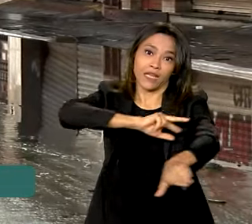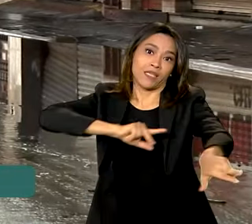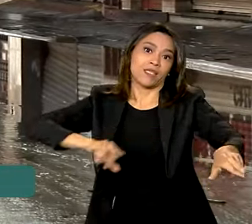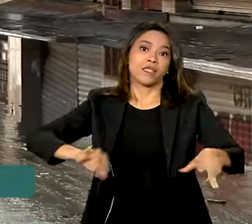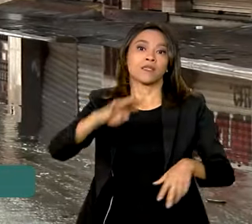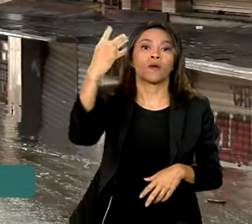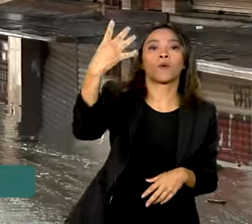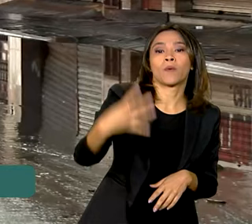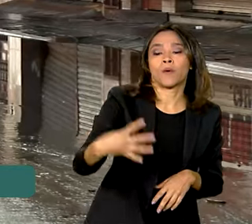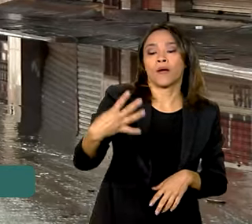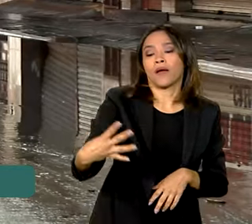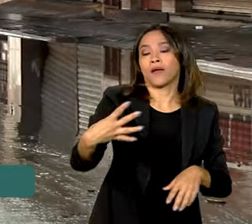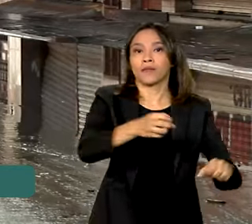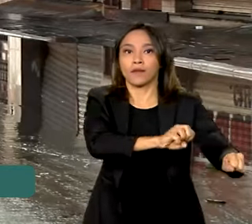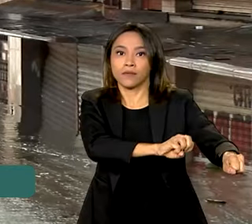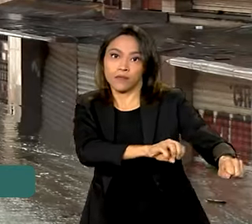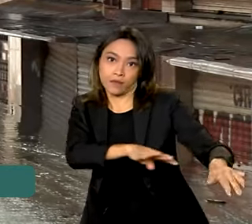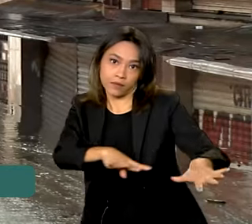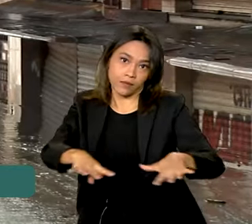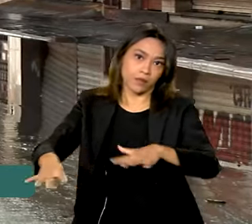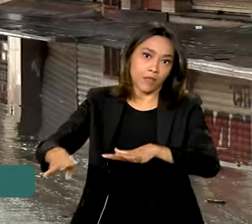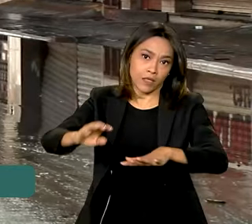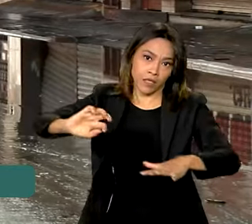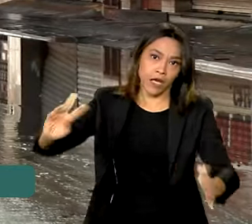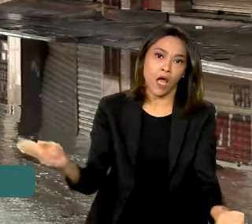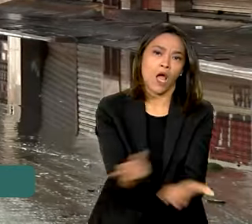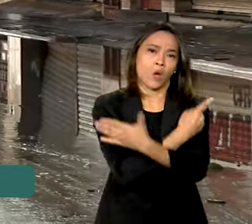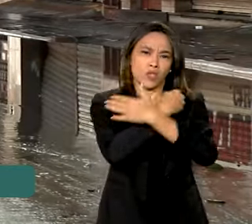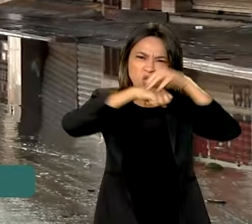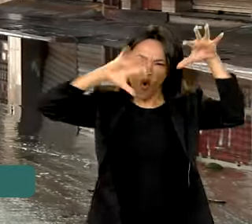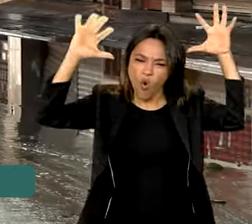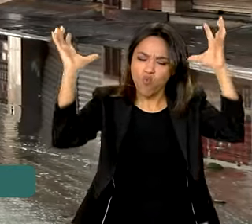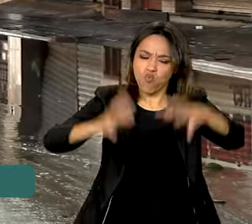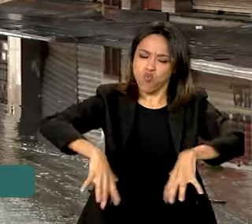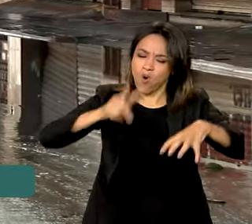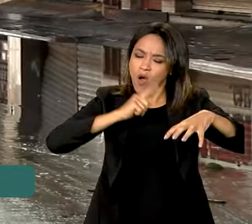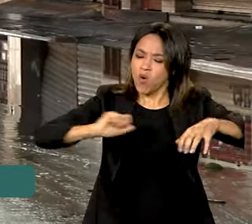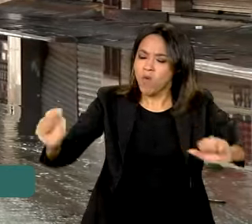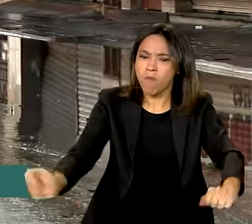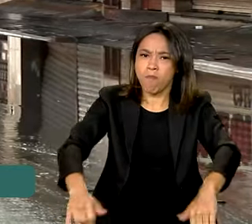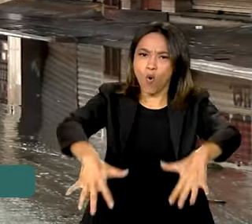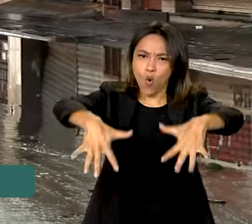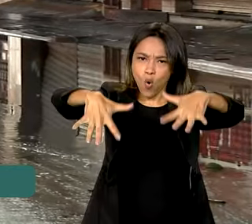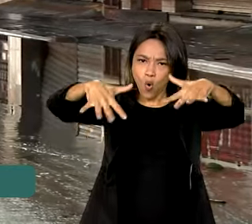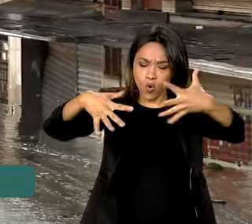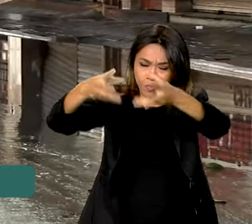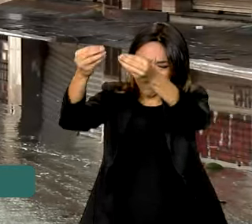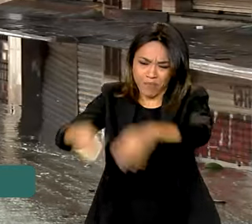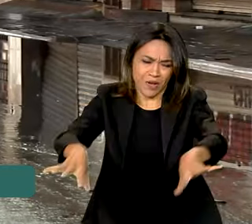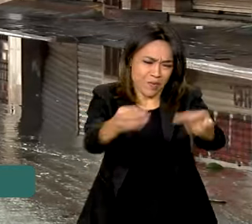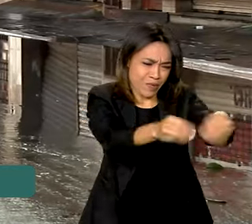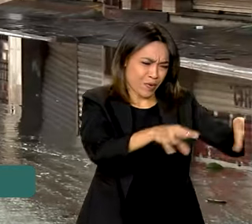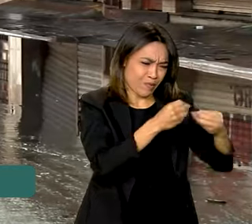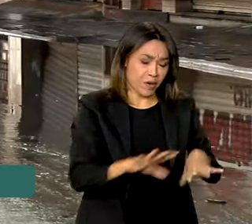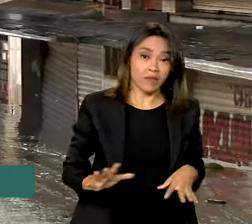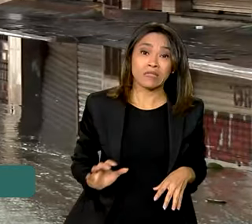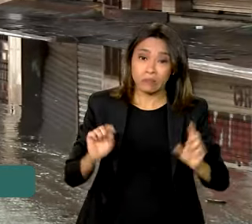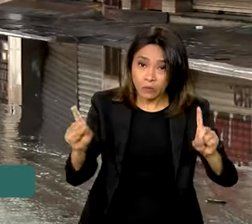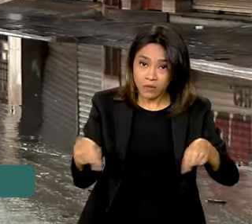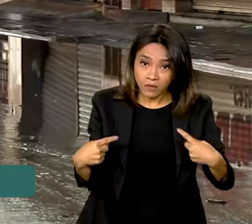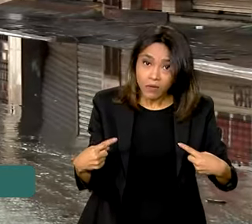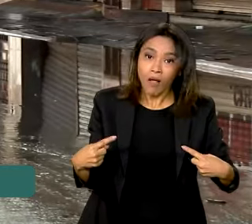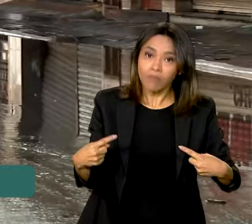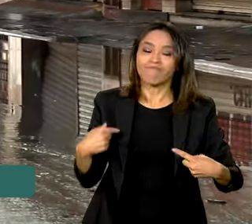semana, desde o início dos extremos climáticos, que causaram destruição por todo lado. O desafio é